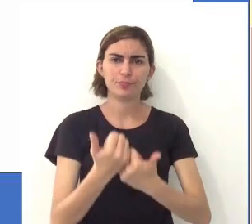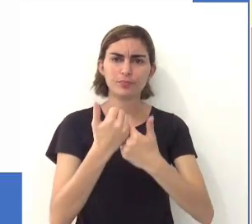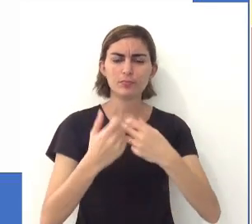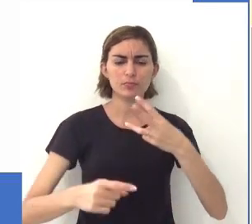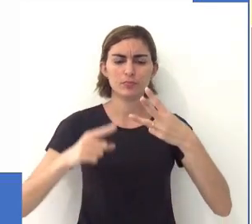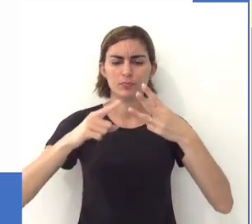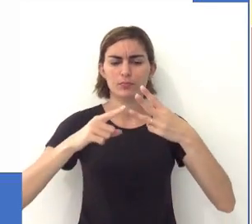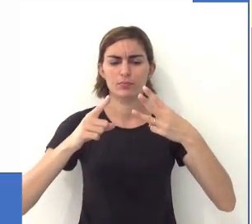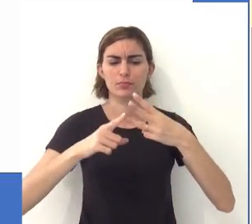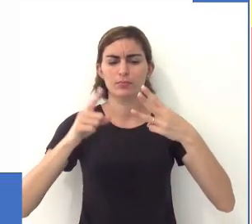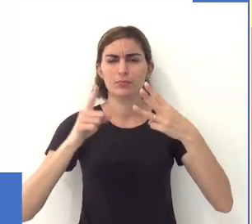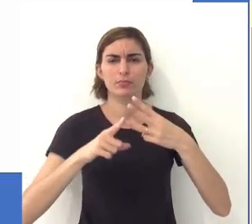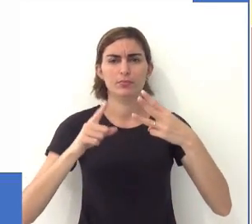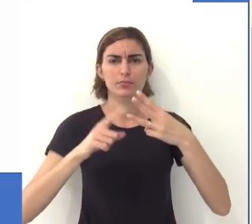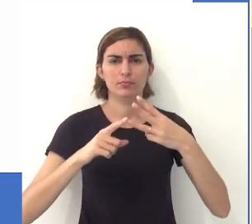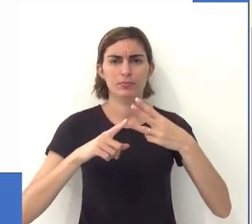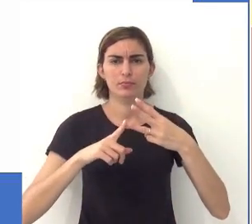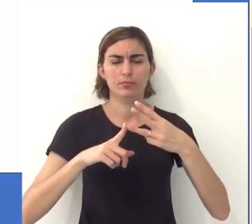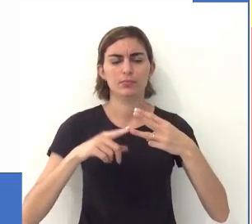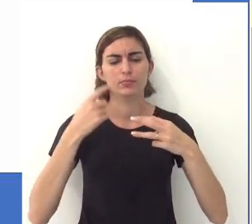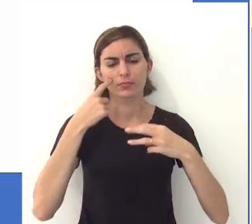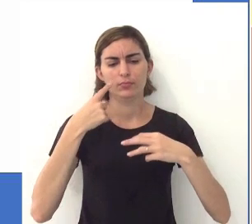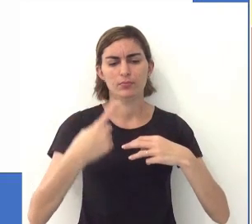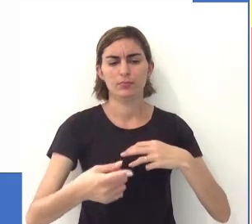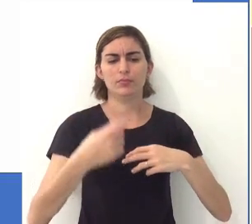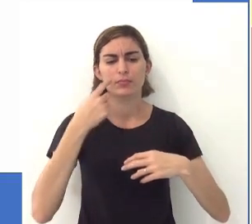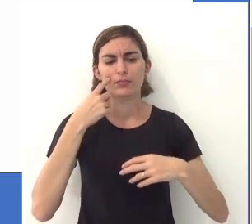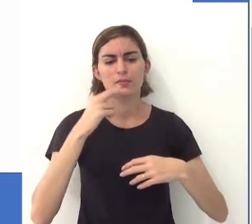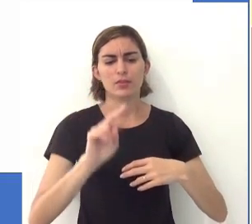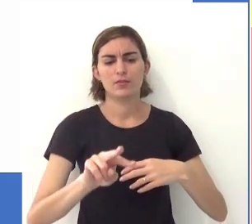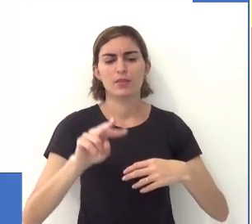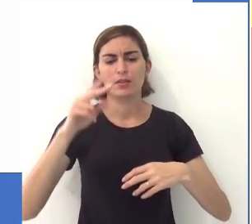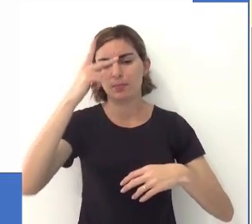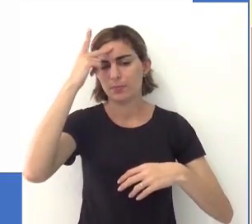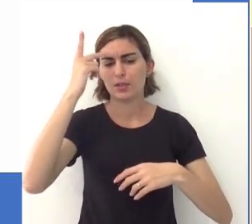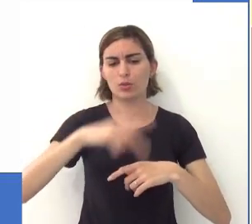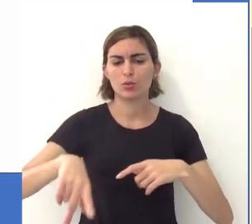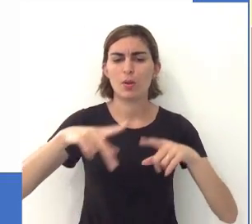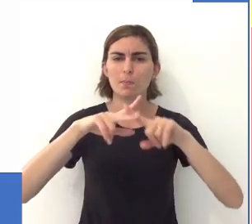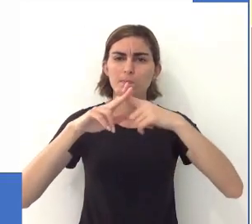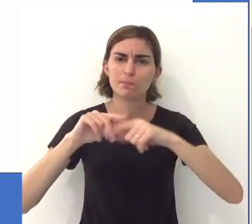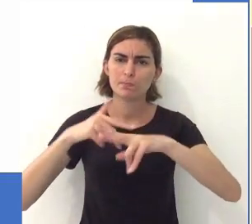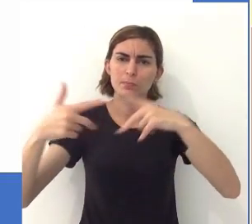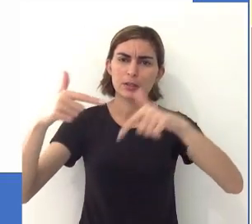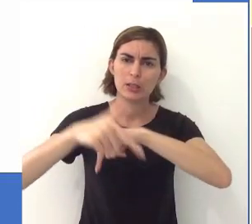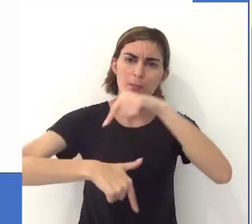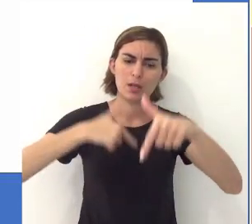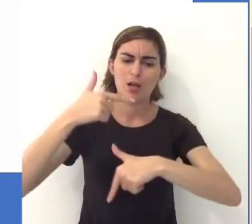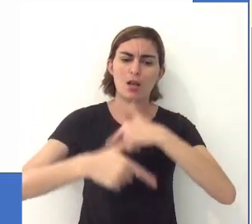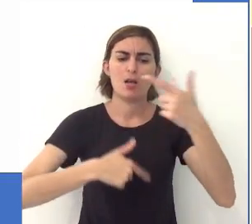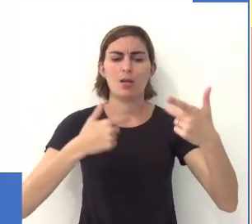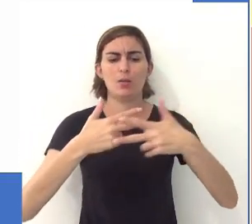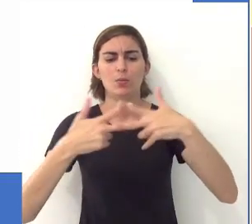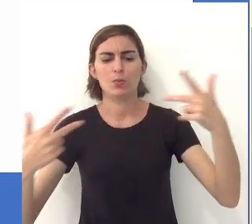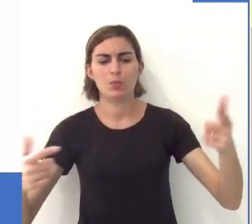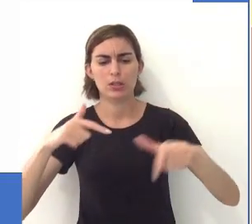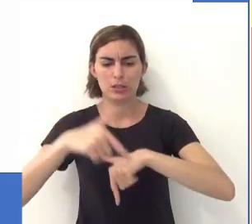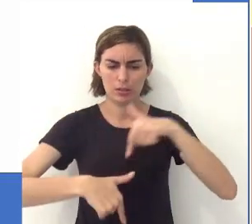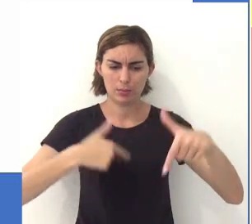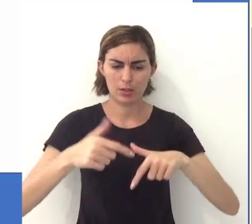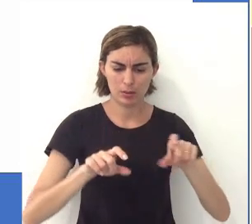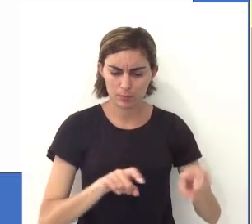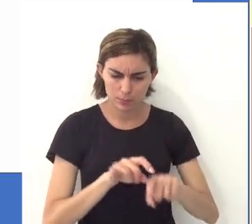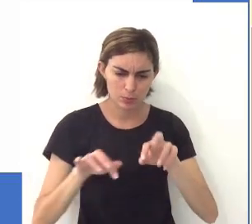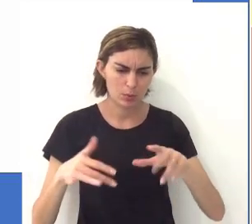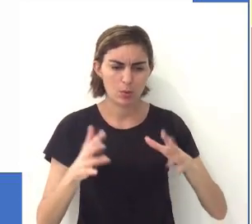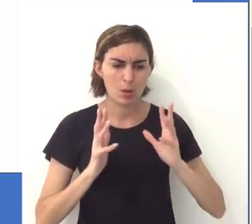representa o setor dos serviços, o setor terciário. Você vê na imagem pessoas com ferramentas de trabalho, né? Você vê